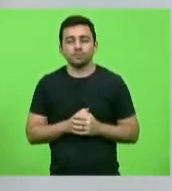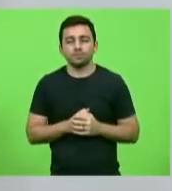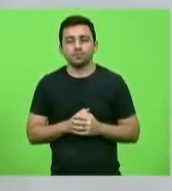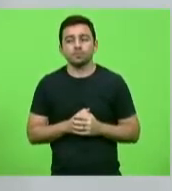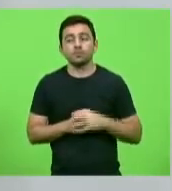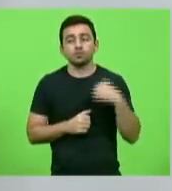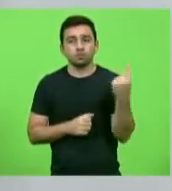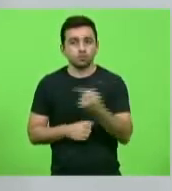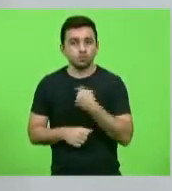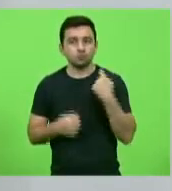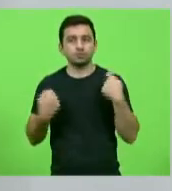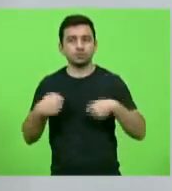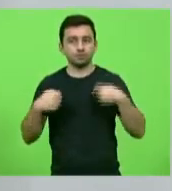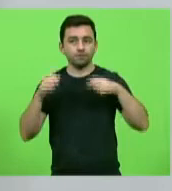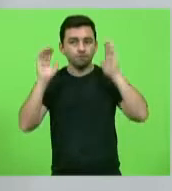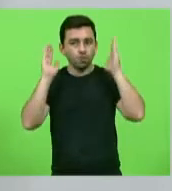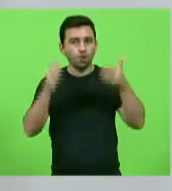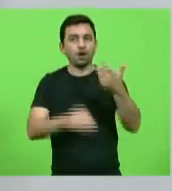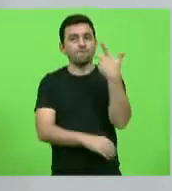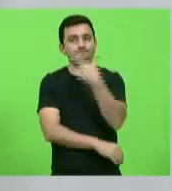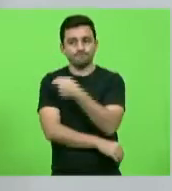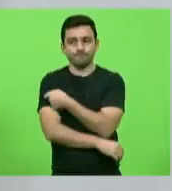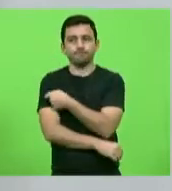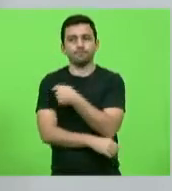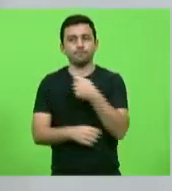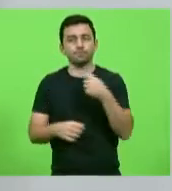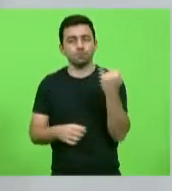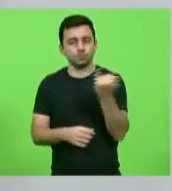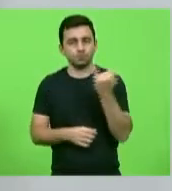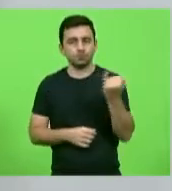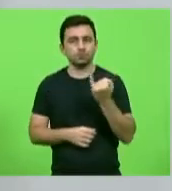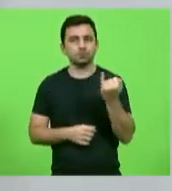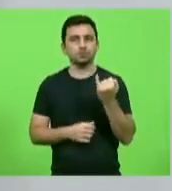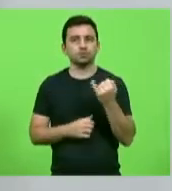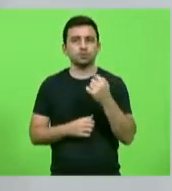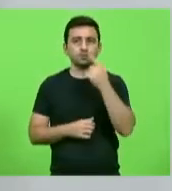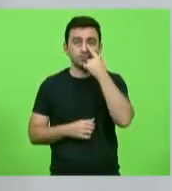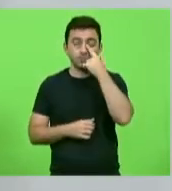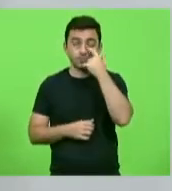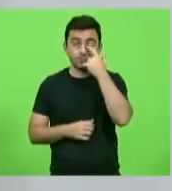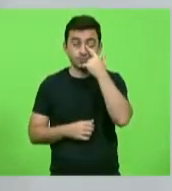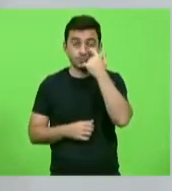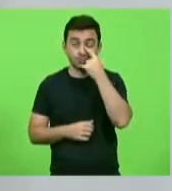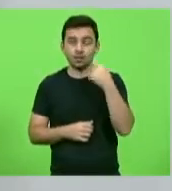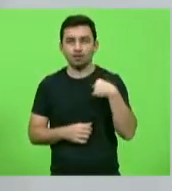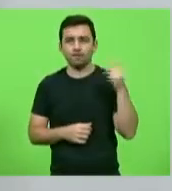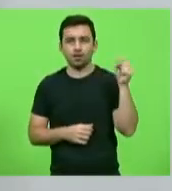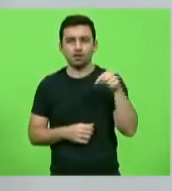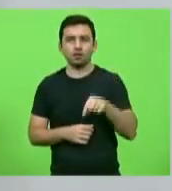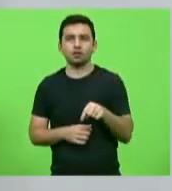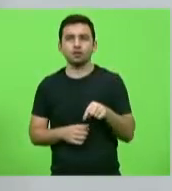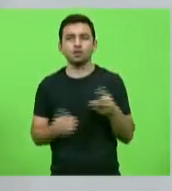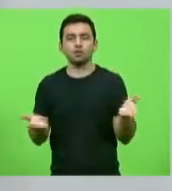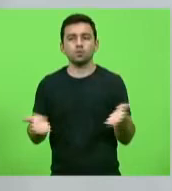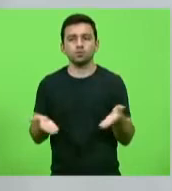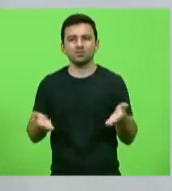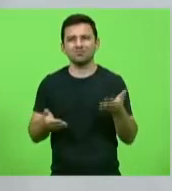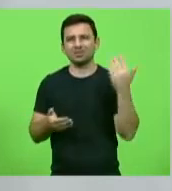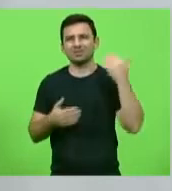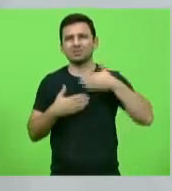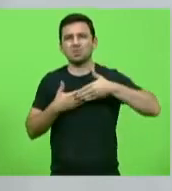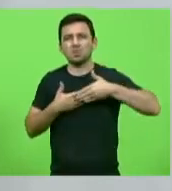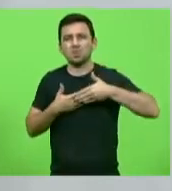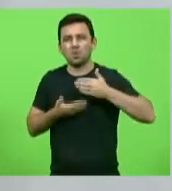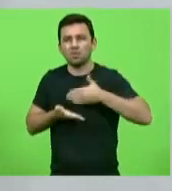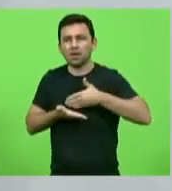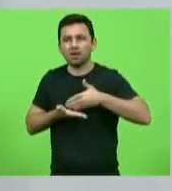nós temos que focar muito na vacinação, e eu venho aqui hoje, desde o início, o deputado Silvio